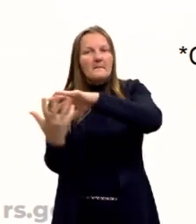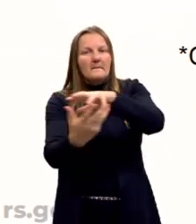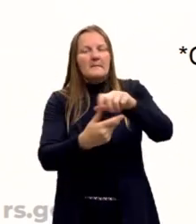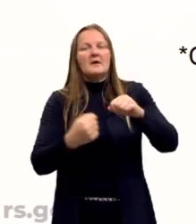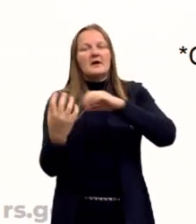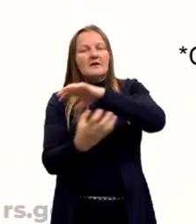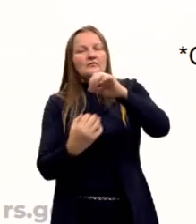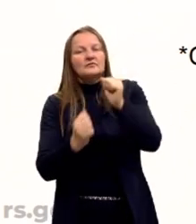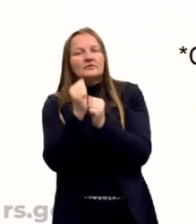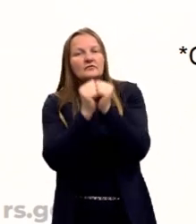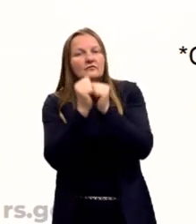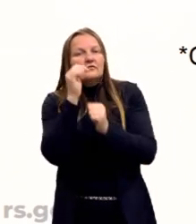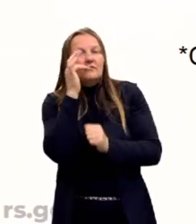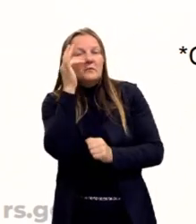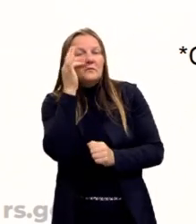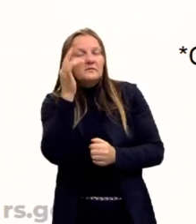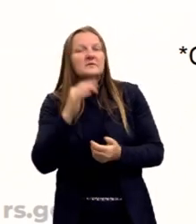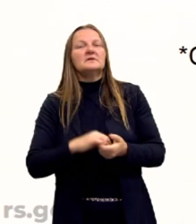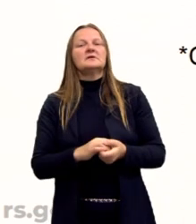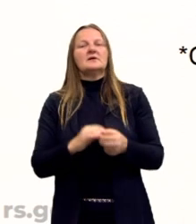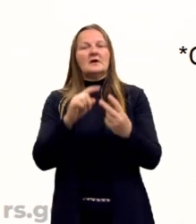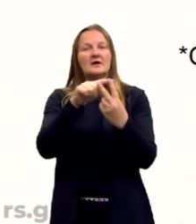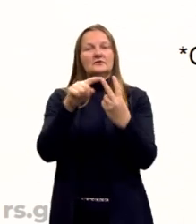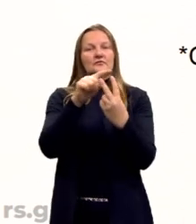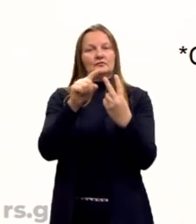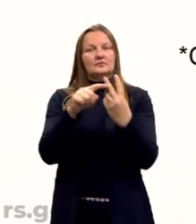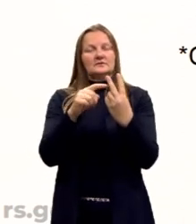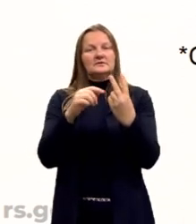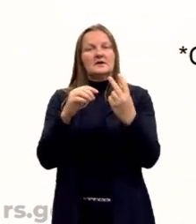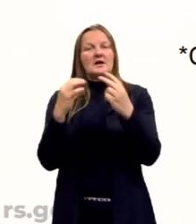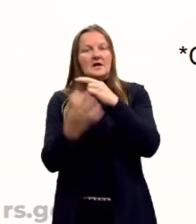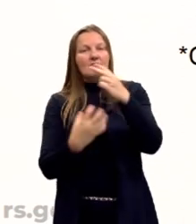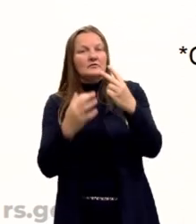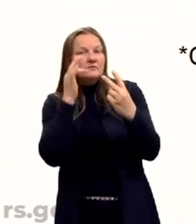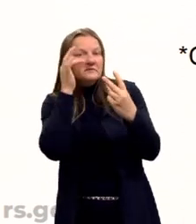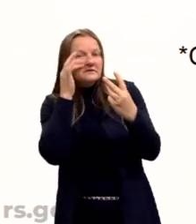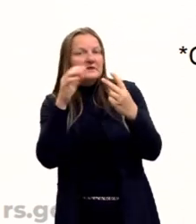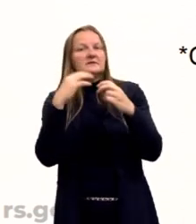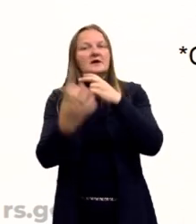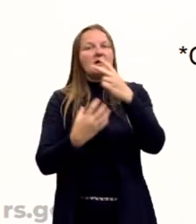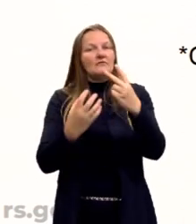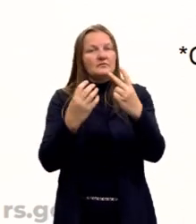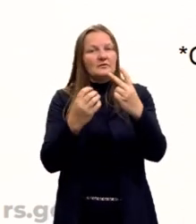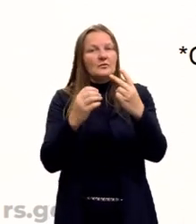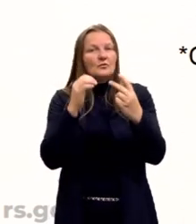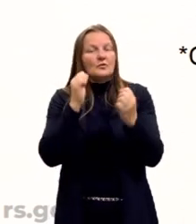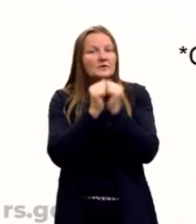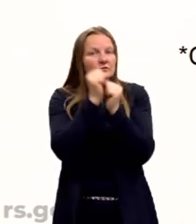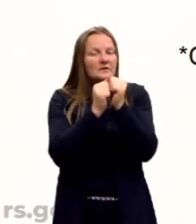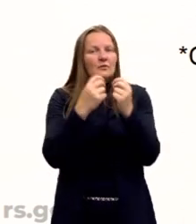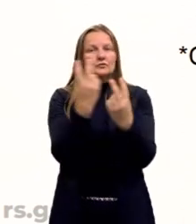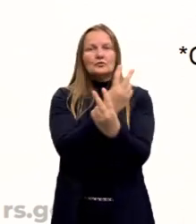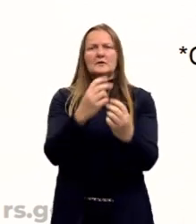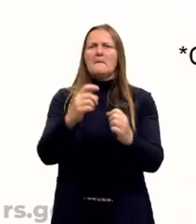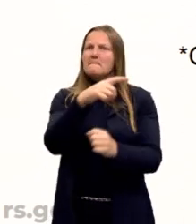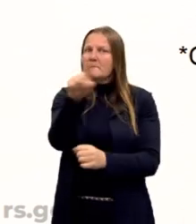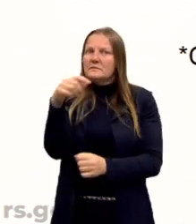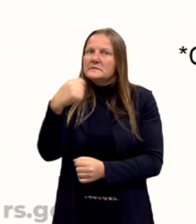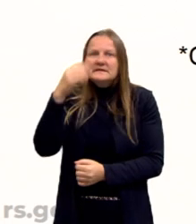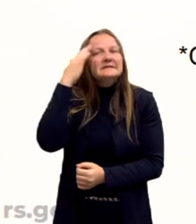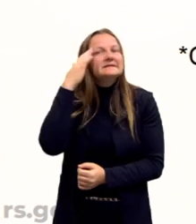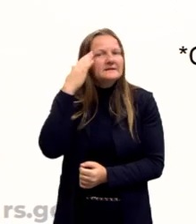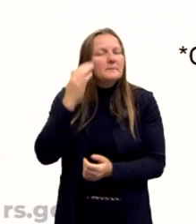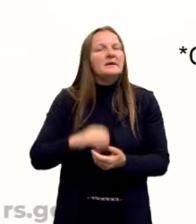Francesa, Revolução Industrial, as duas grandes guerras. Cara, isso tem que saber. Isso tem que estar dominado, que vai